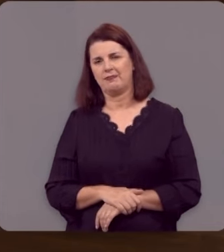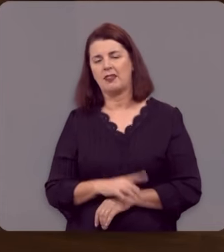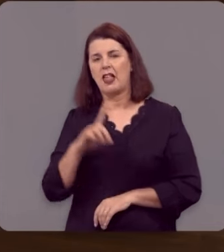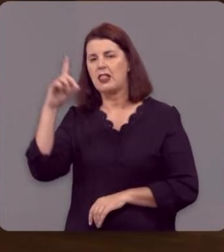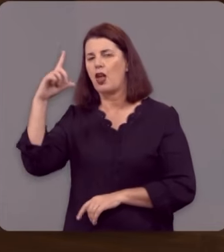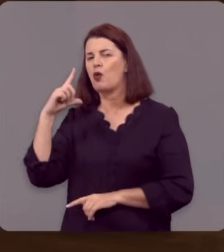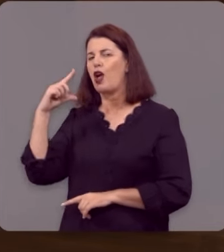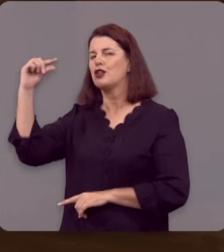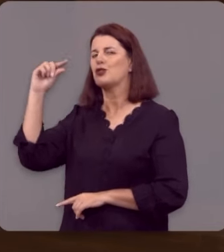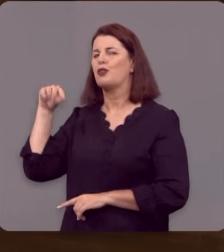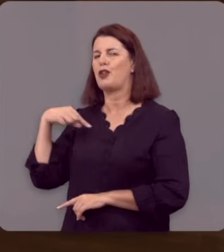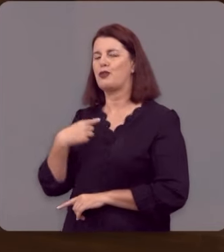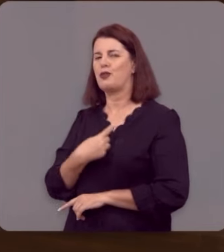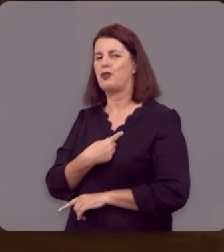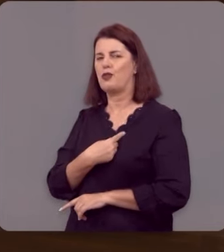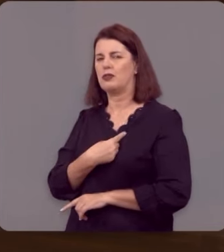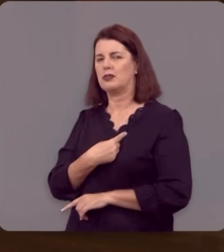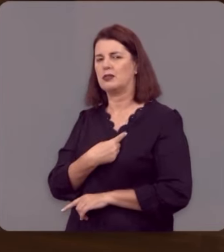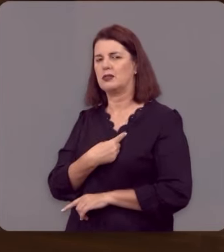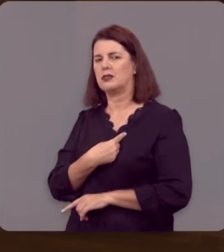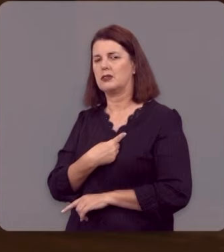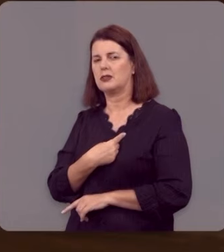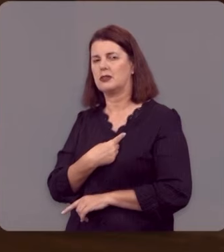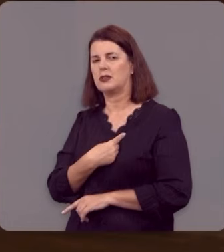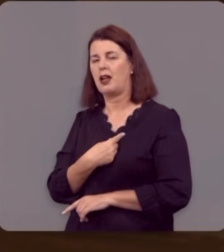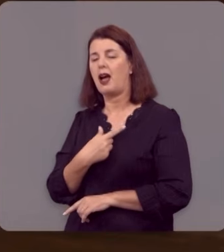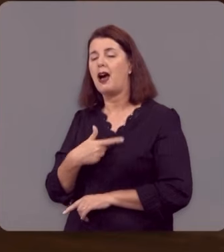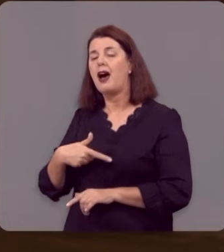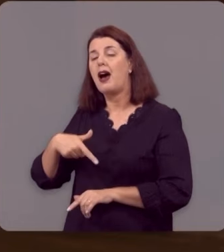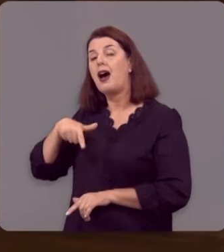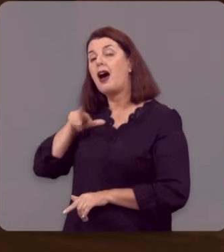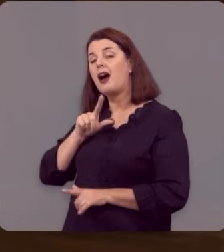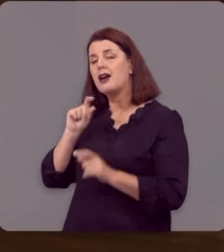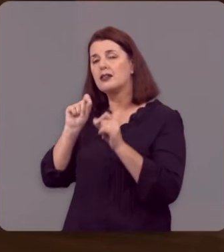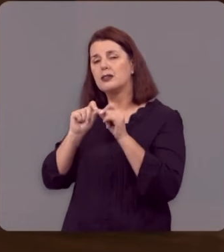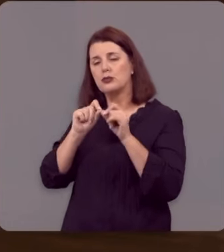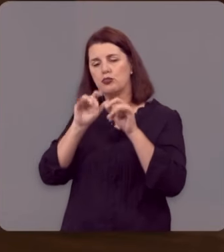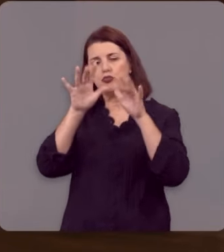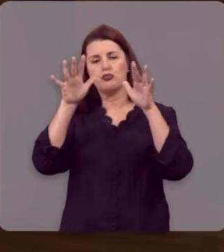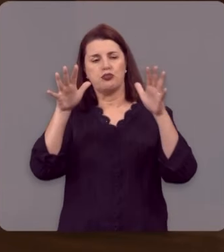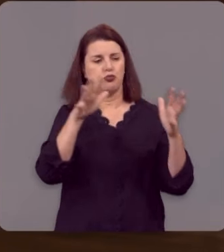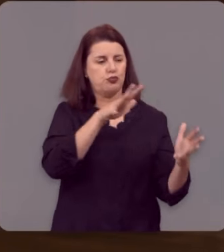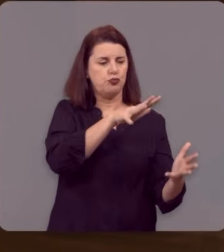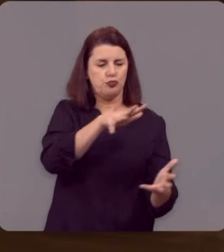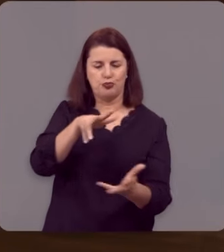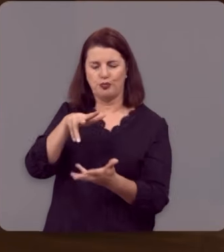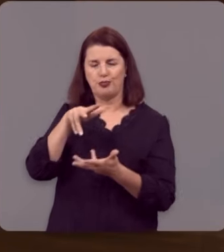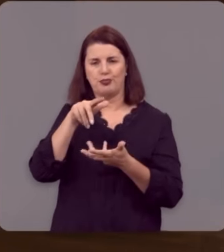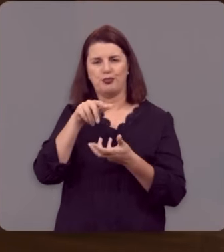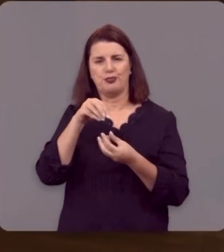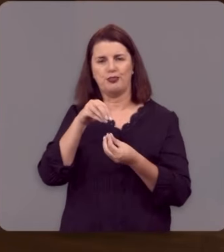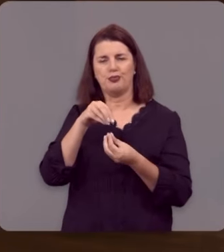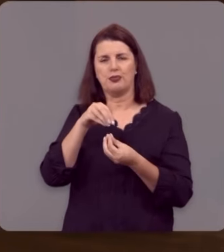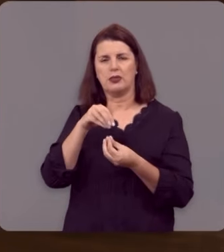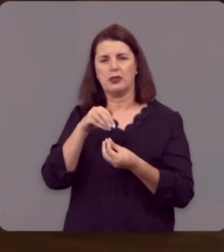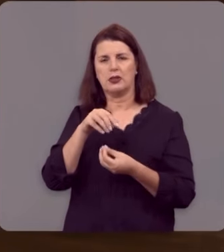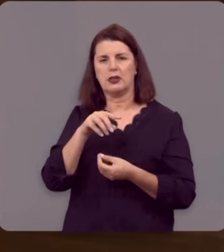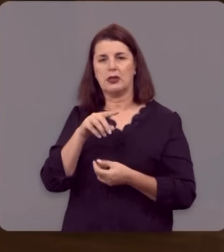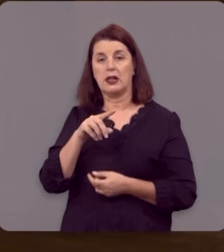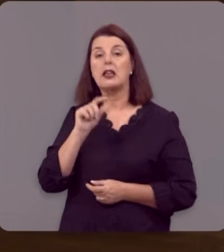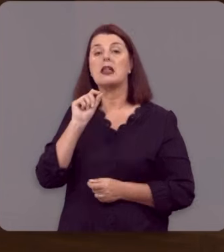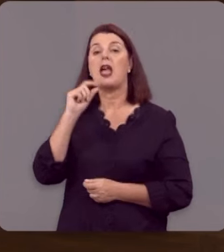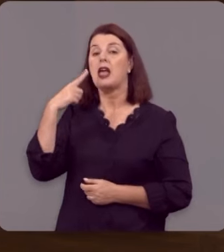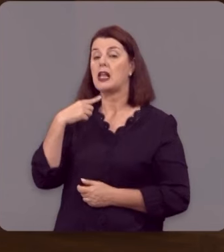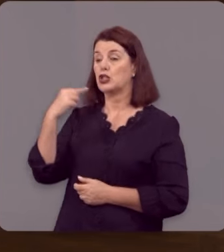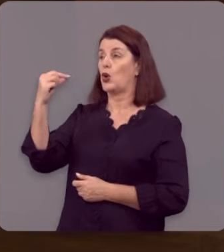Deus nos escolheu antes mesmo de lançar os fundamentos deste mundo. O autor da eleição